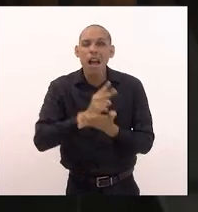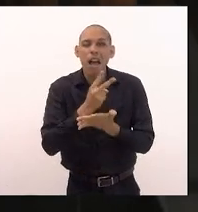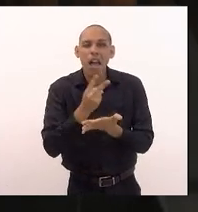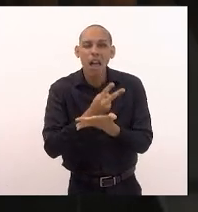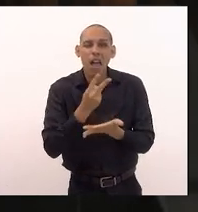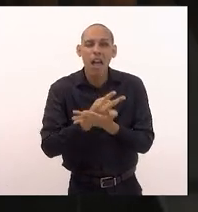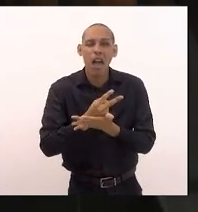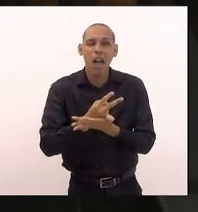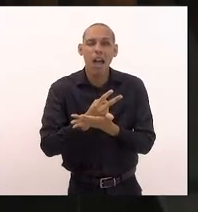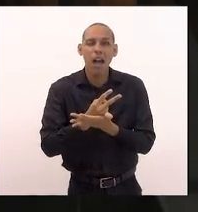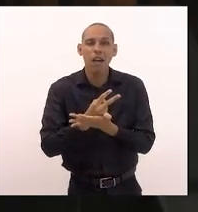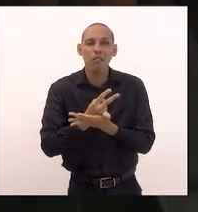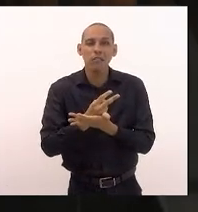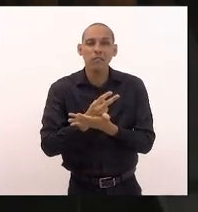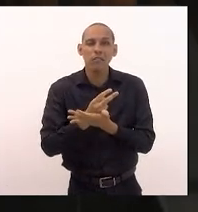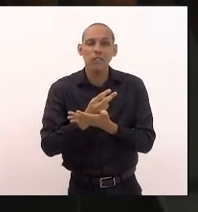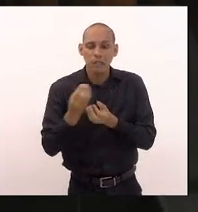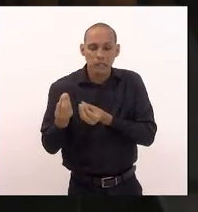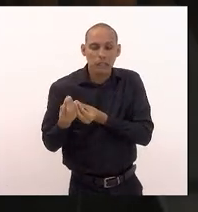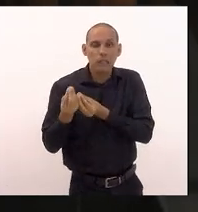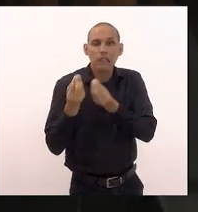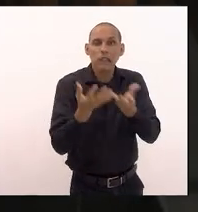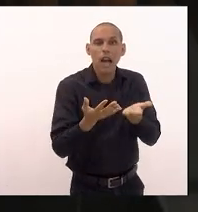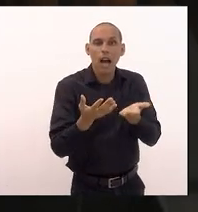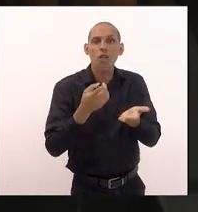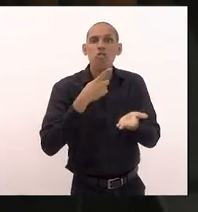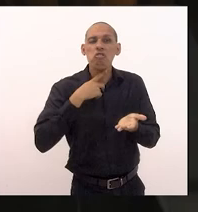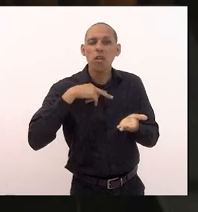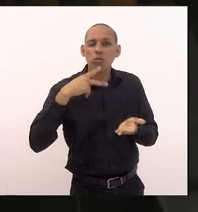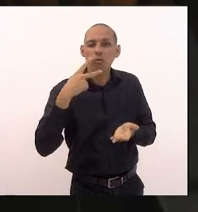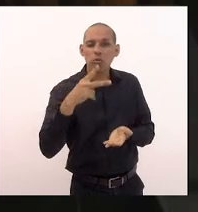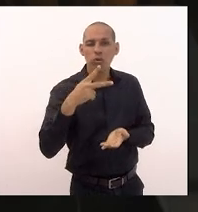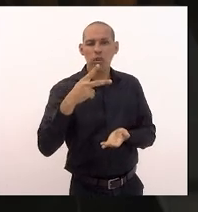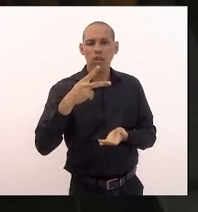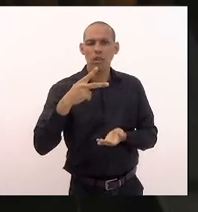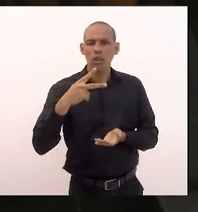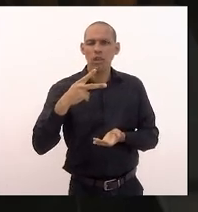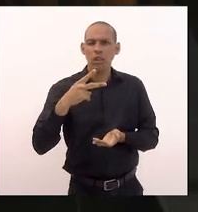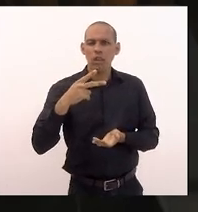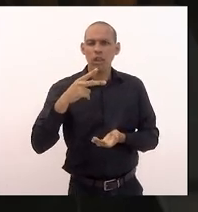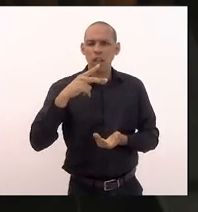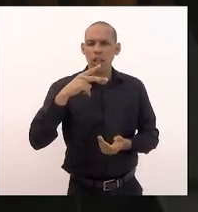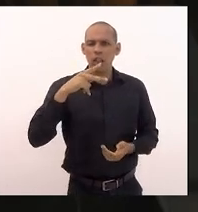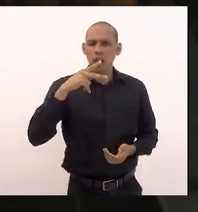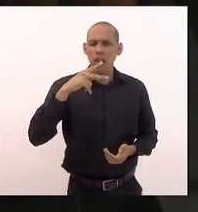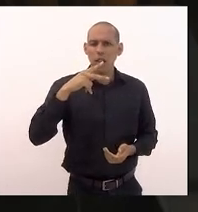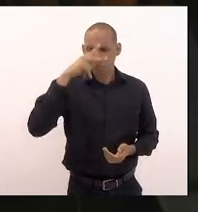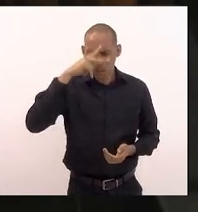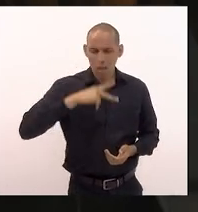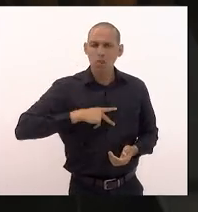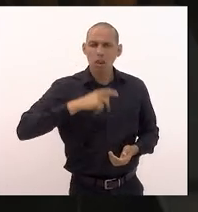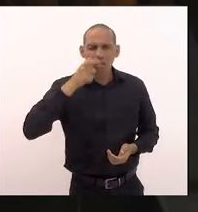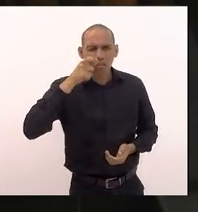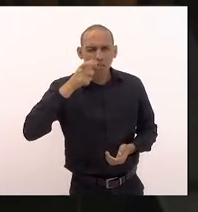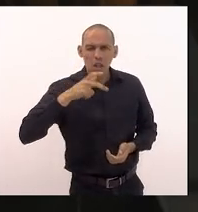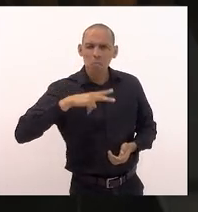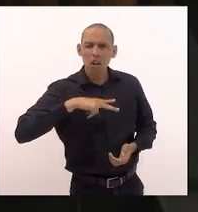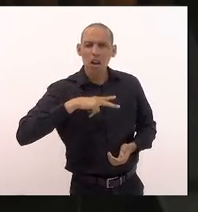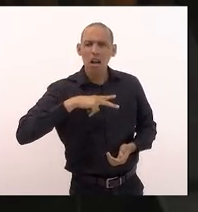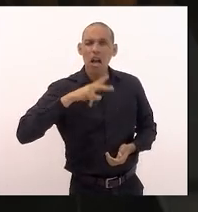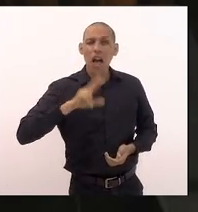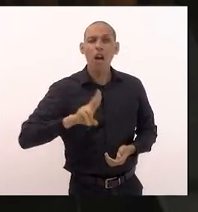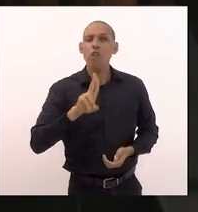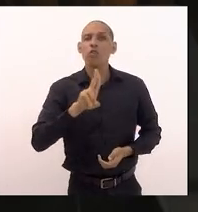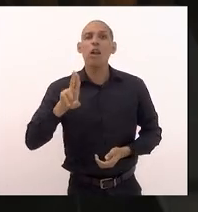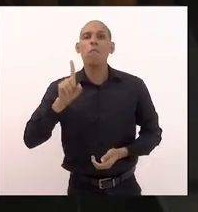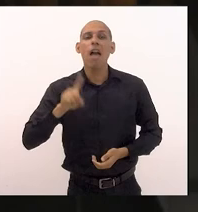cedidos ao seu bel prazer para o seu próprio interesse pessoal e particular tem um nome claro e eu digo